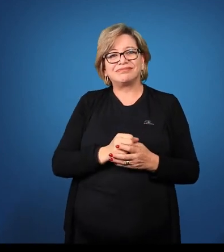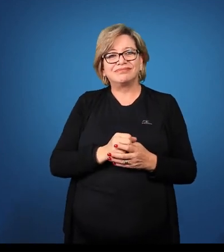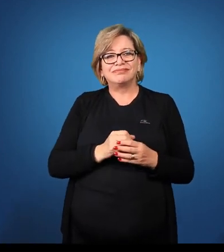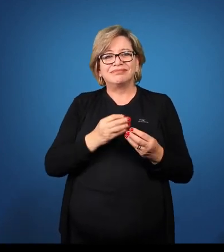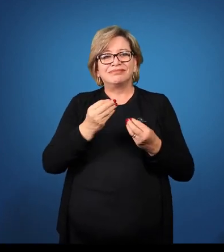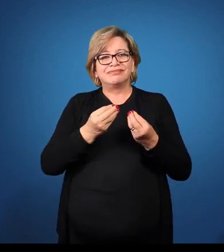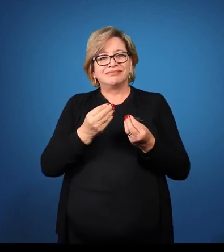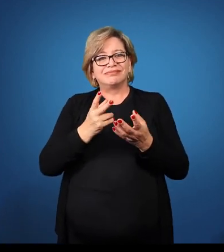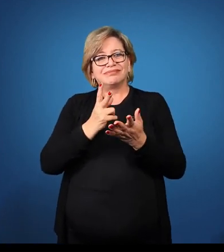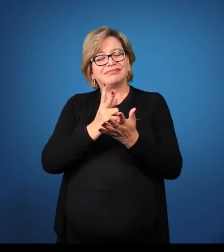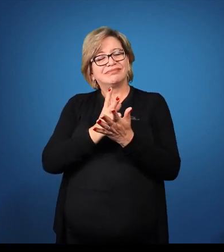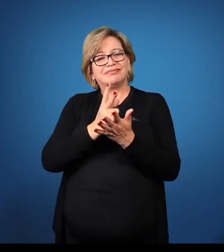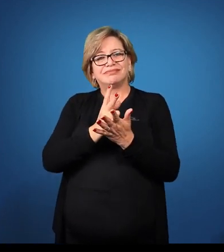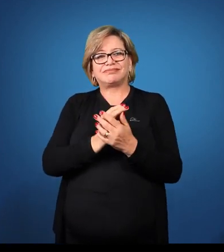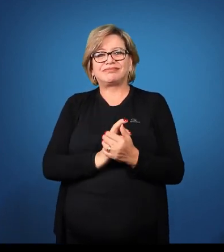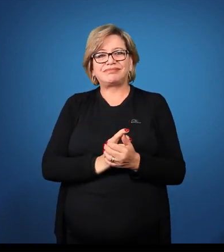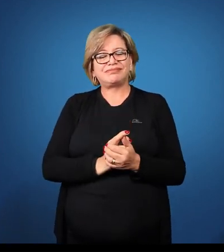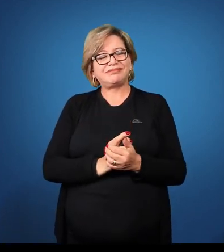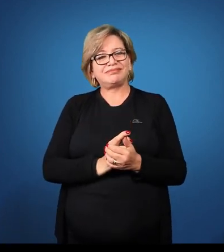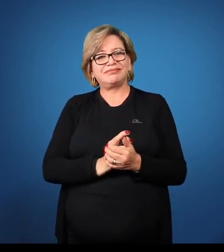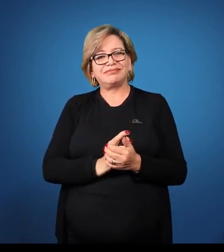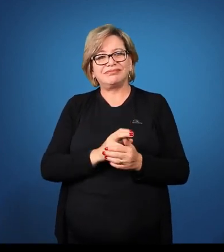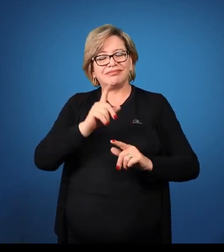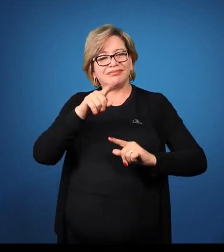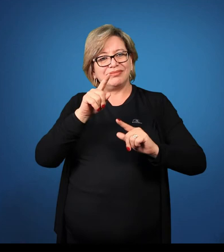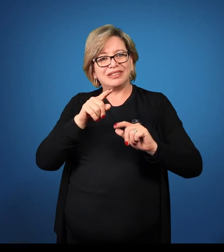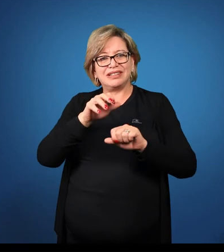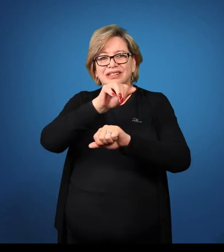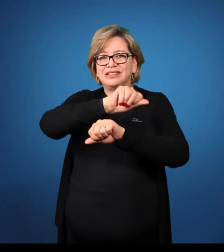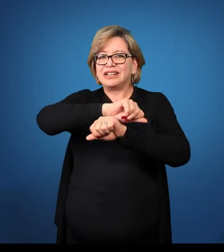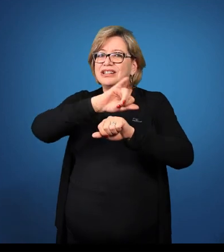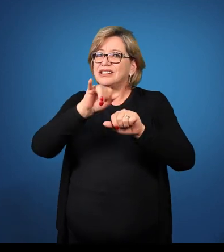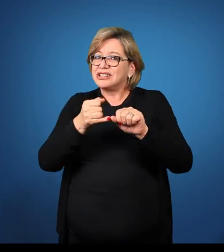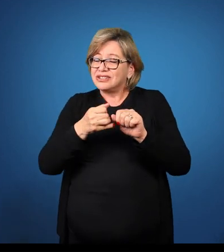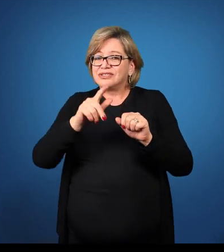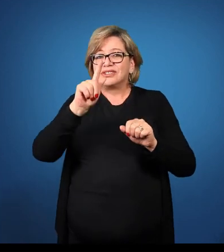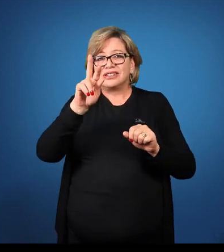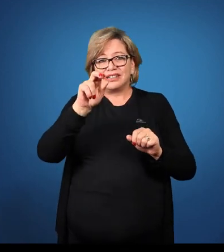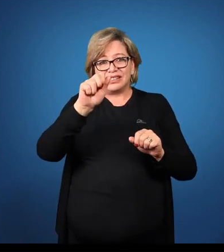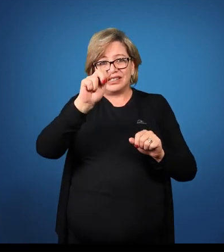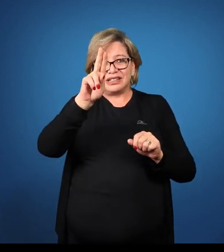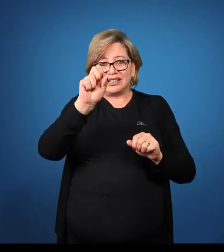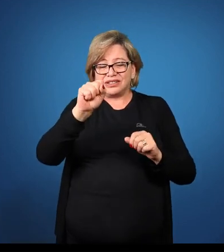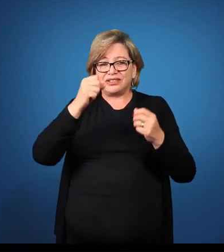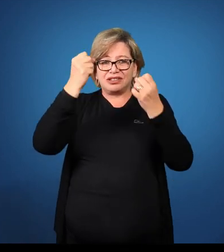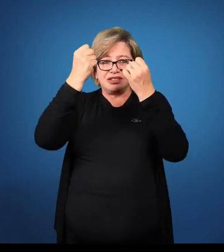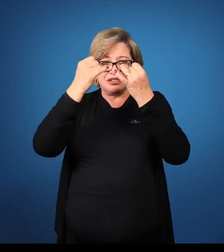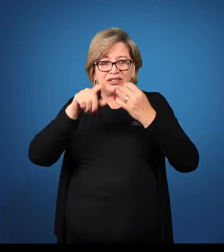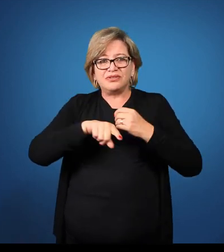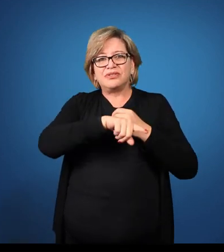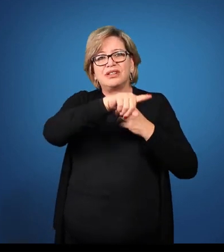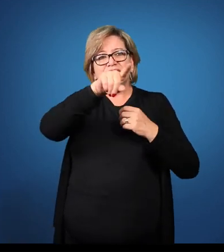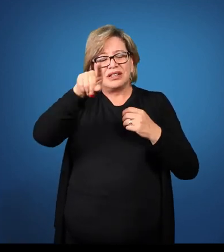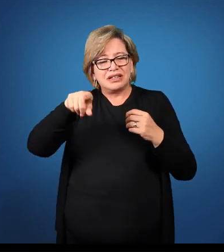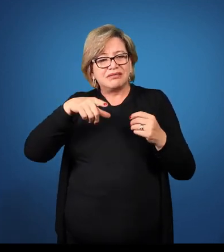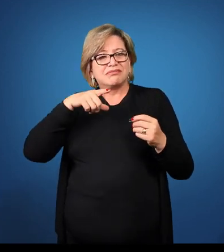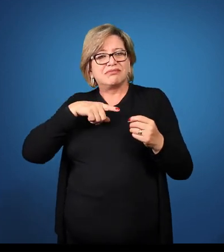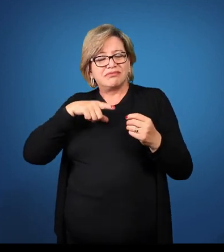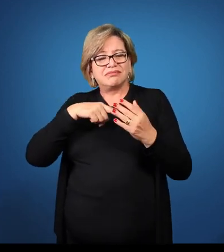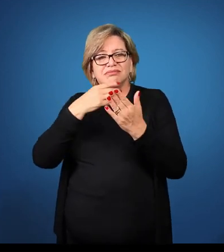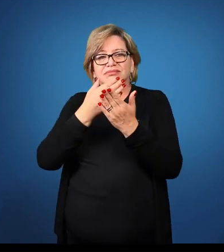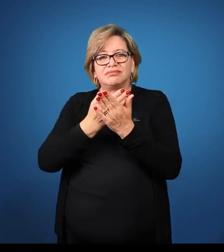humilimos. Então, são esses aí os graus dos adjetivos e vocês encontram isso